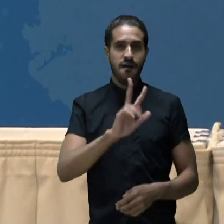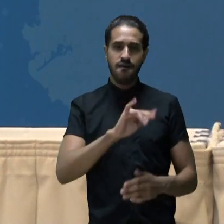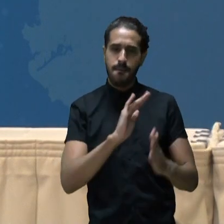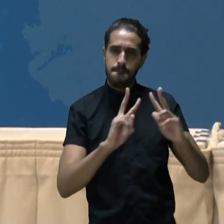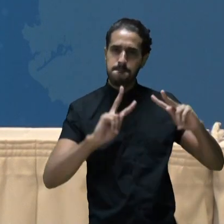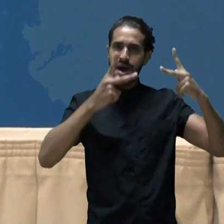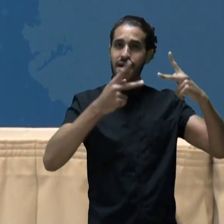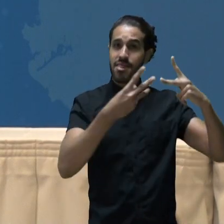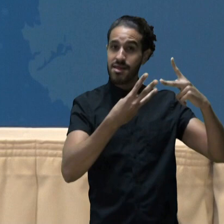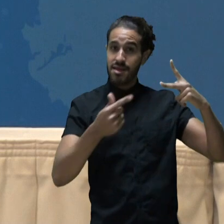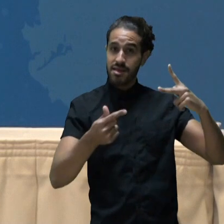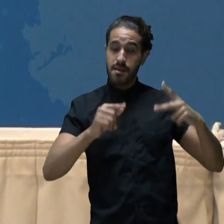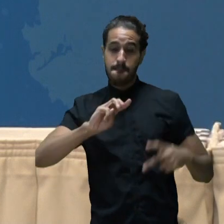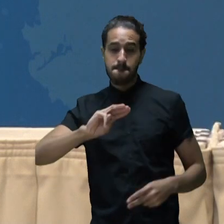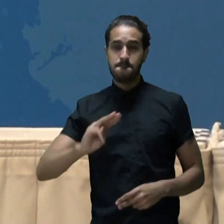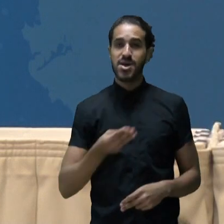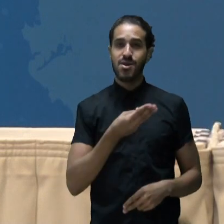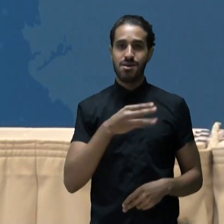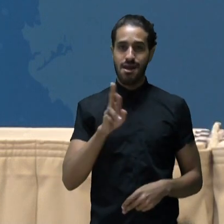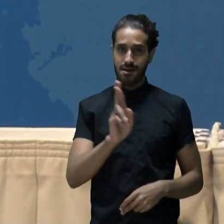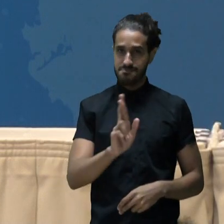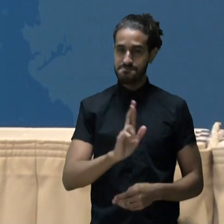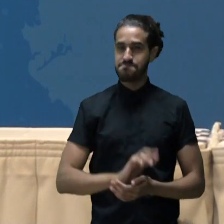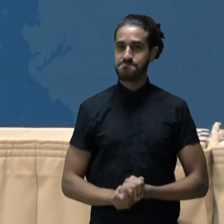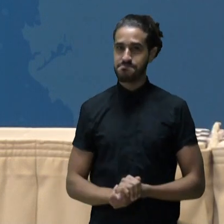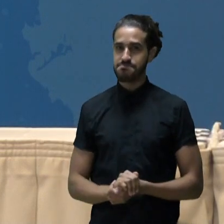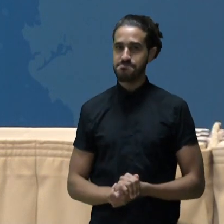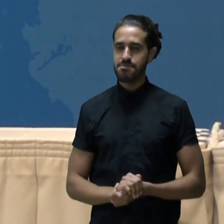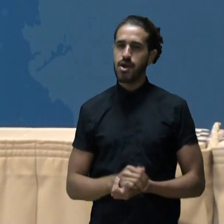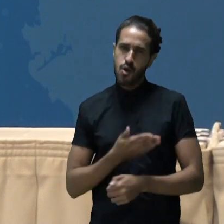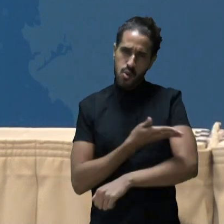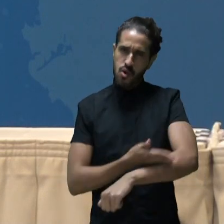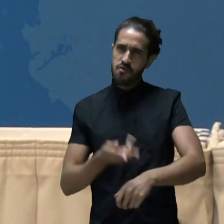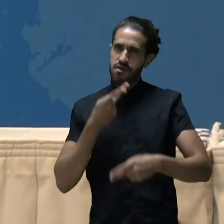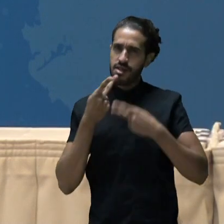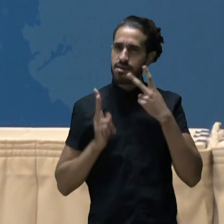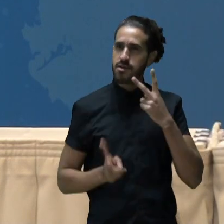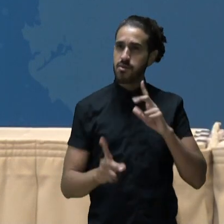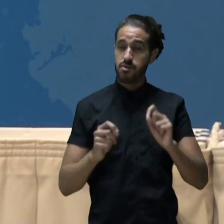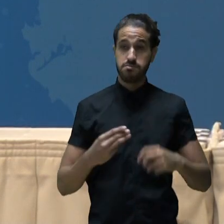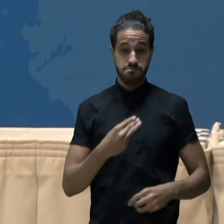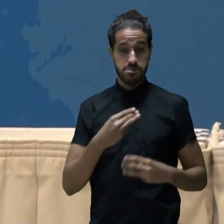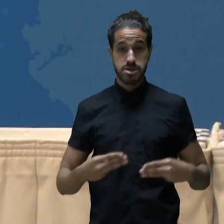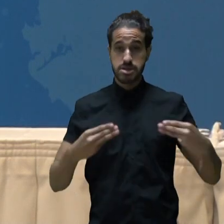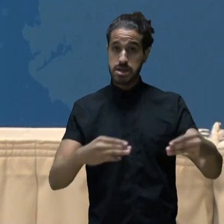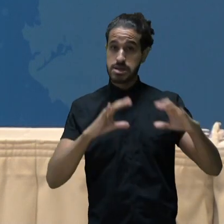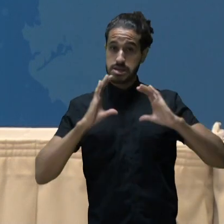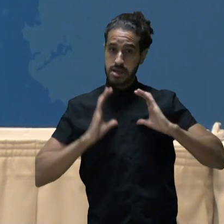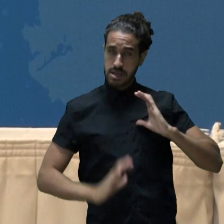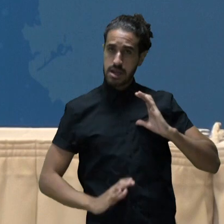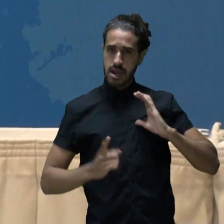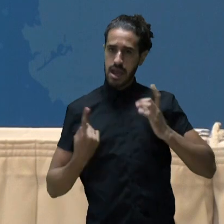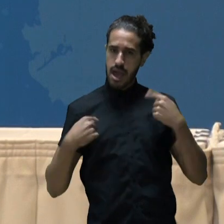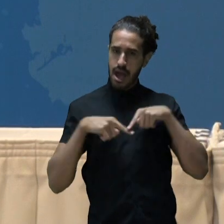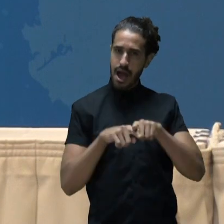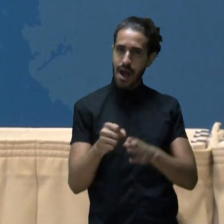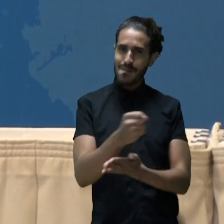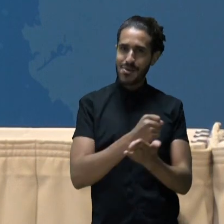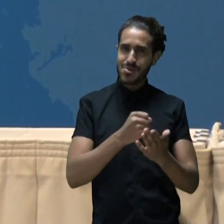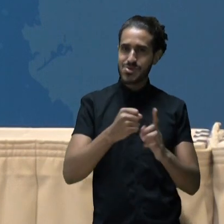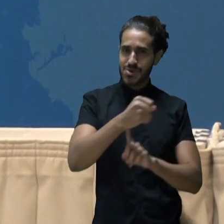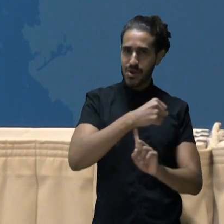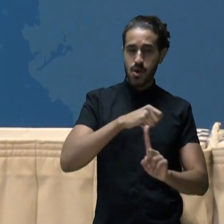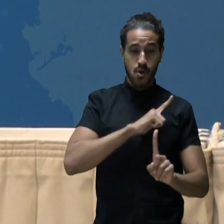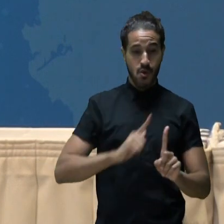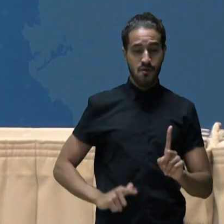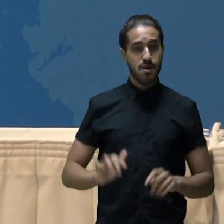superar os 37 milhões de reais. Costumo dizer que o Ministério da Cidadania, como braço social do Governo